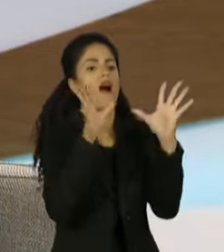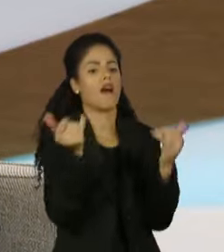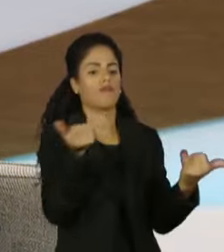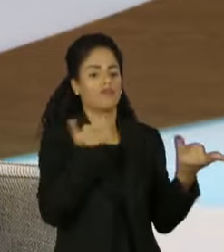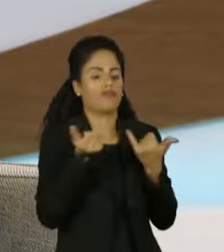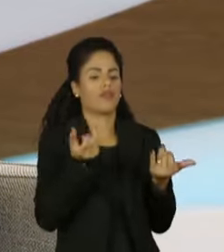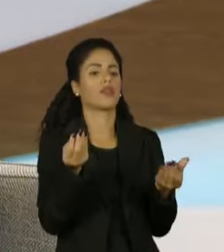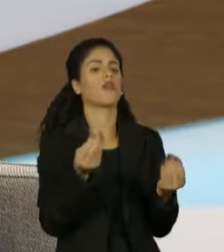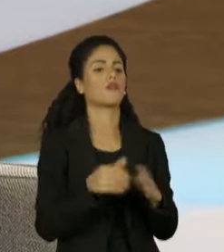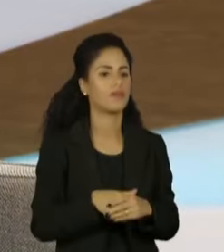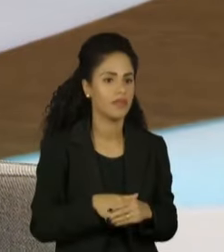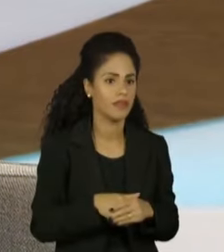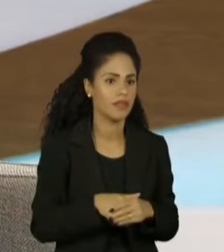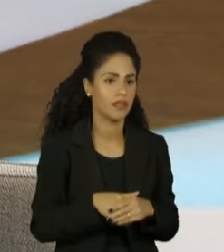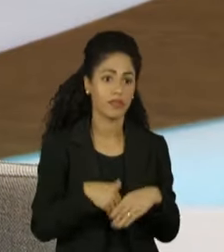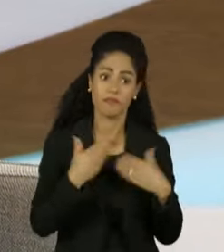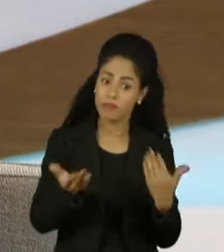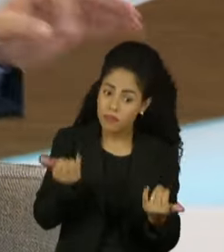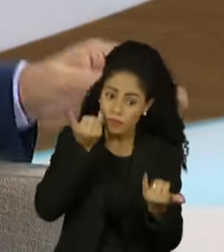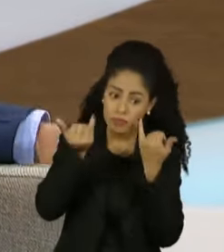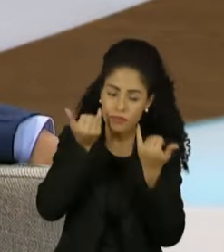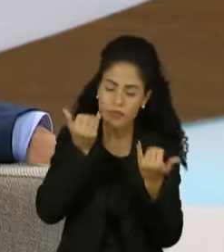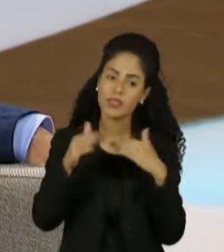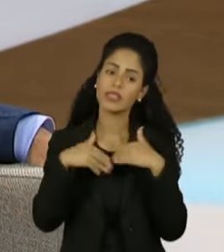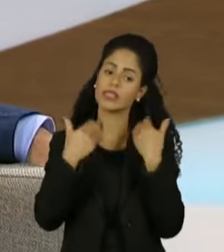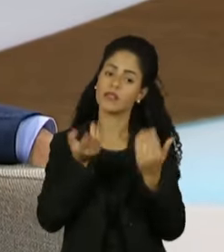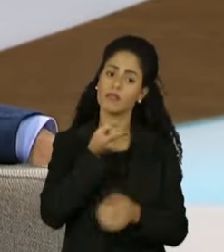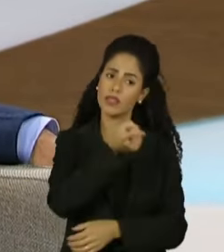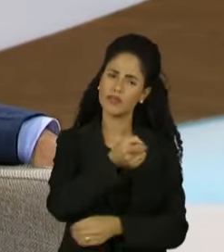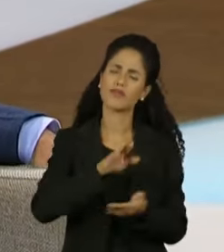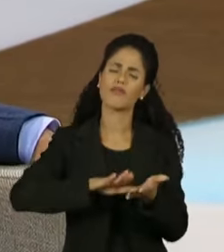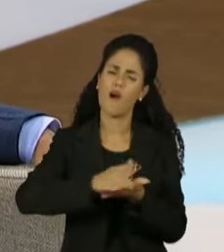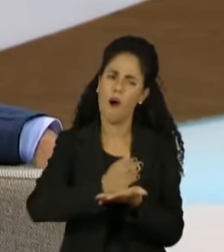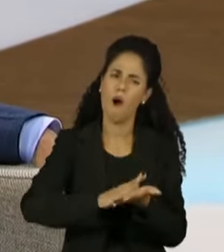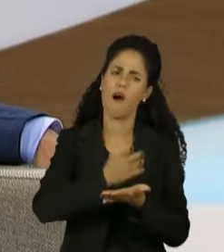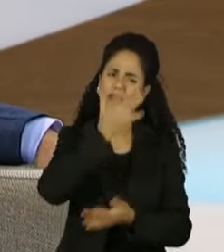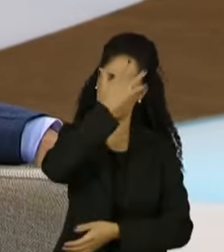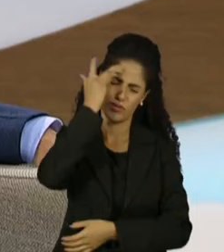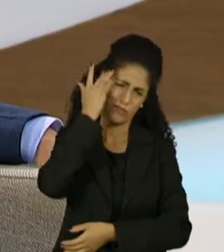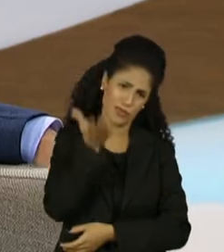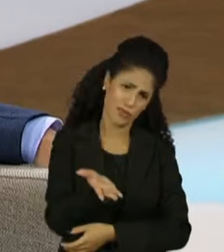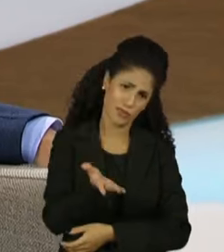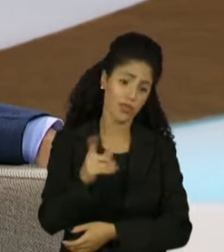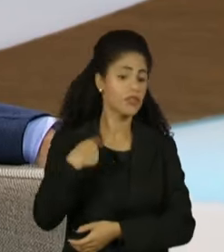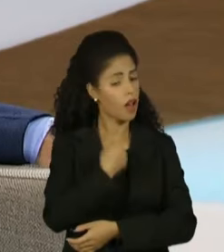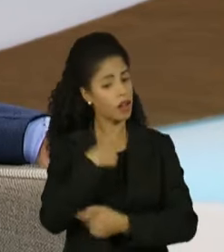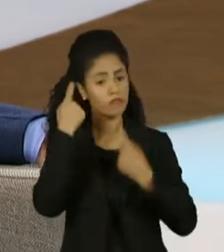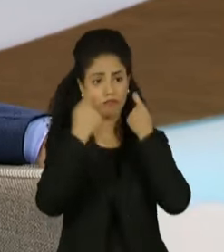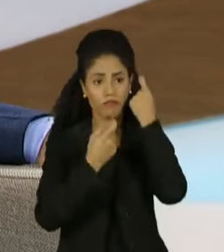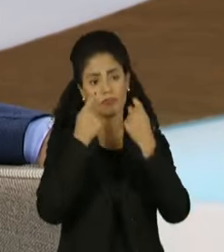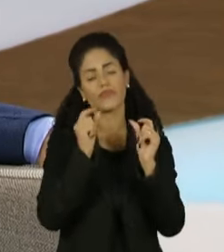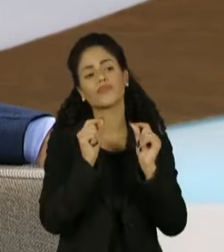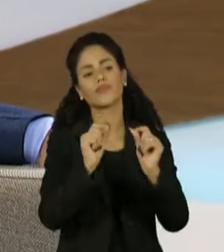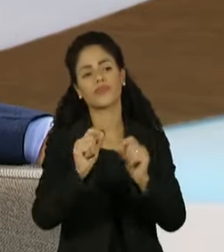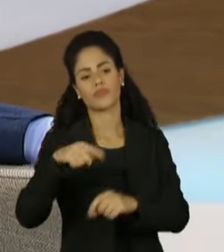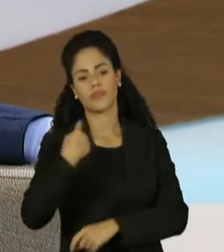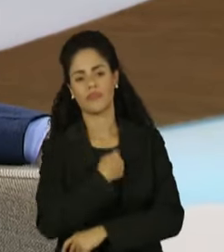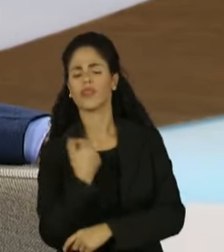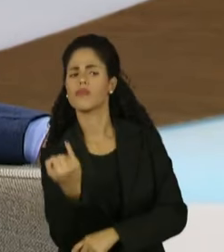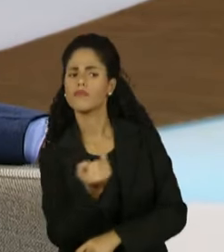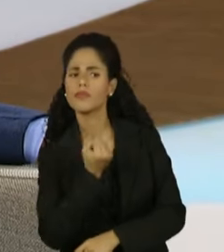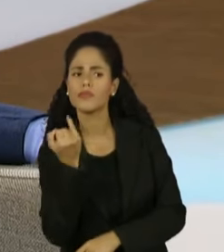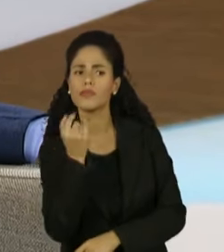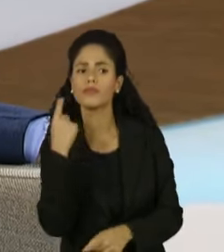se perdeu o monopólio da informação e isso realmente incomoda muita gente. Nós temos que ter uma preocupação, e isso para nós é muito